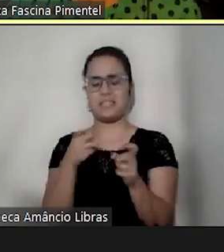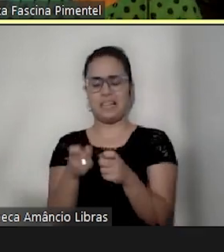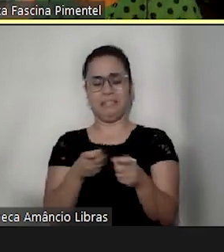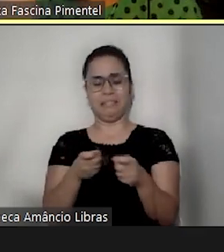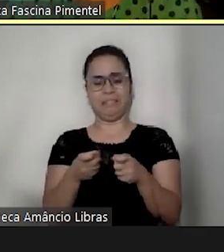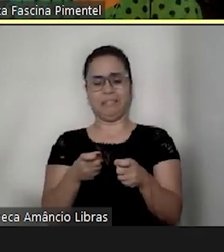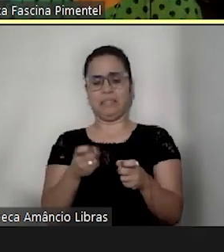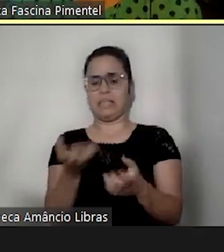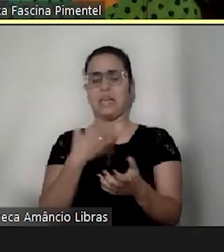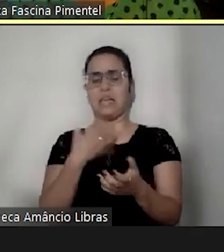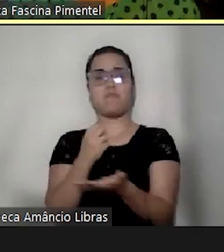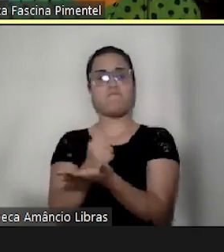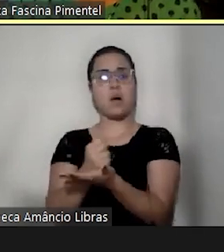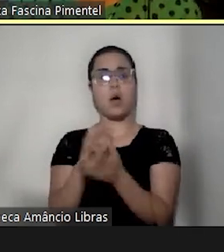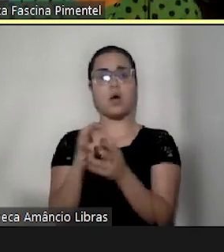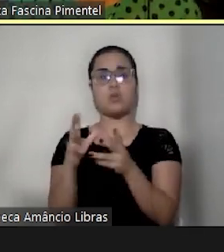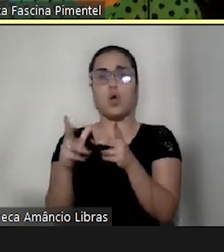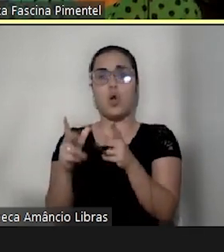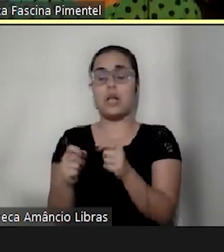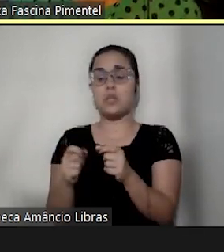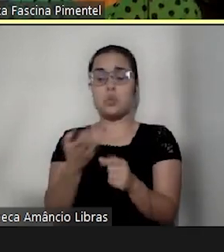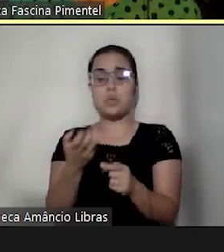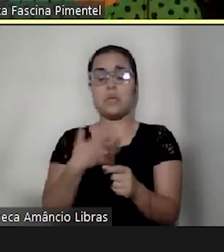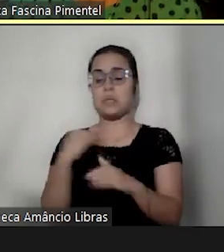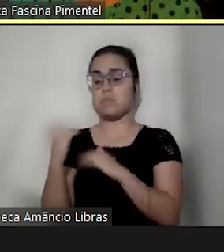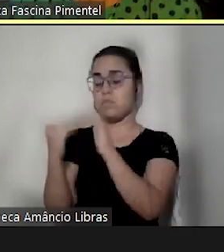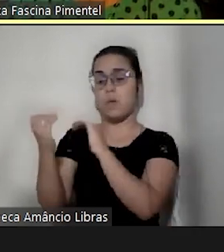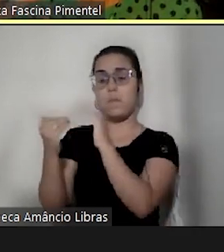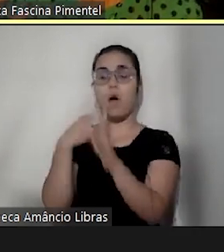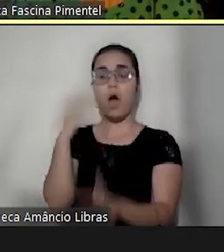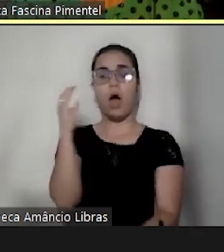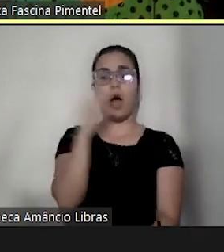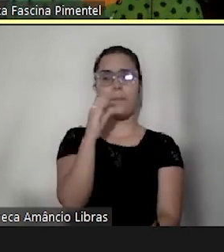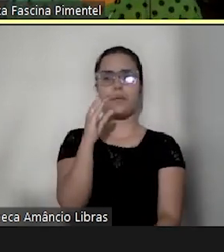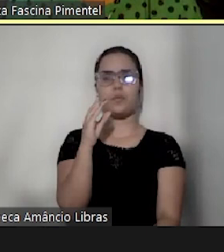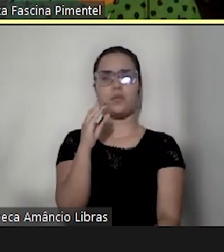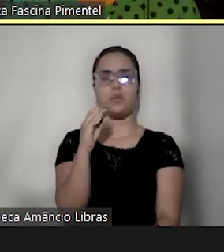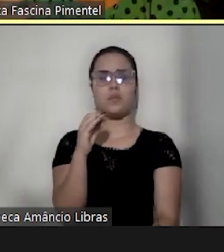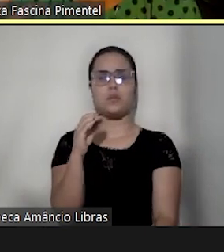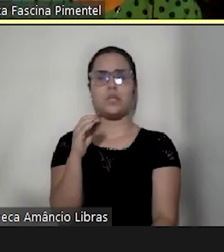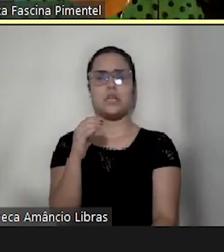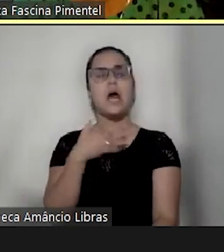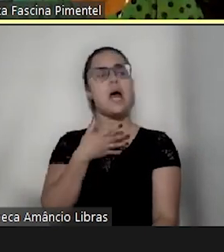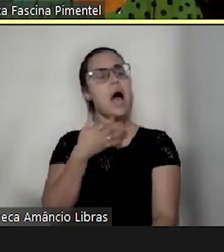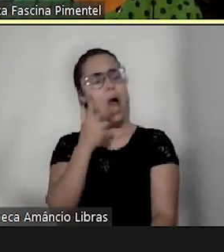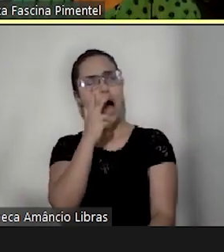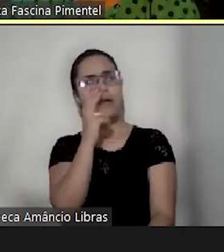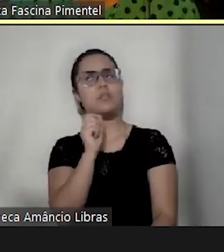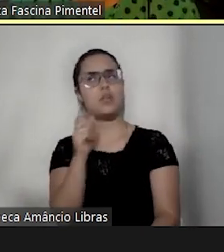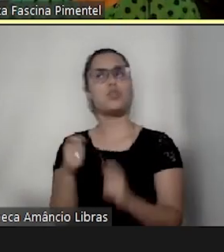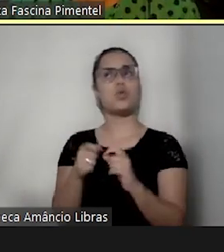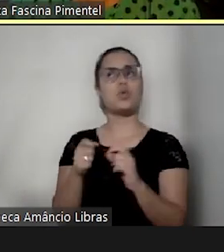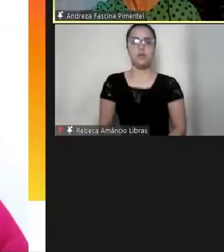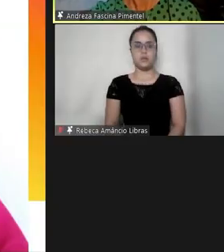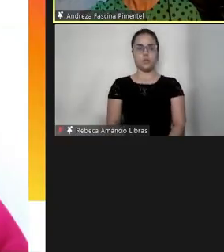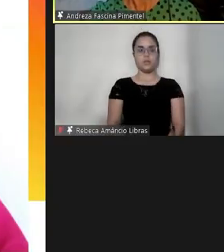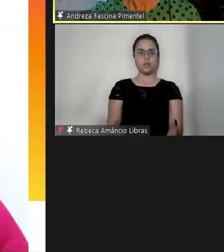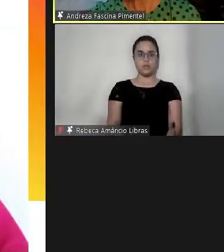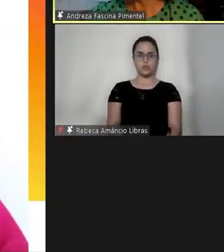pra que os nossos filhos se desenvolvam. Será que eu tô sendo muito inflexível? Será que eu tô sendo rígida demais?